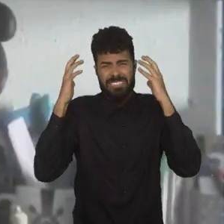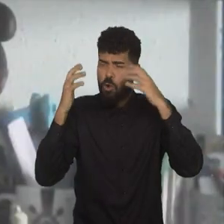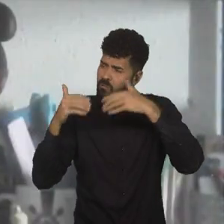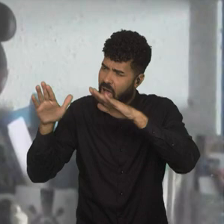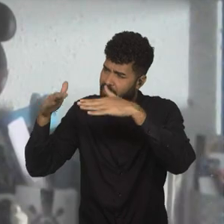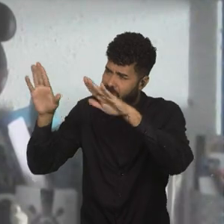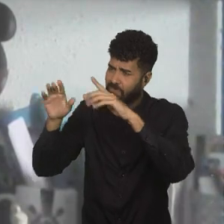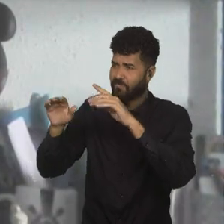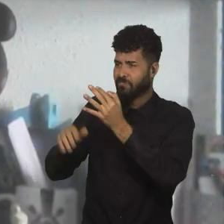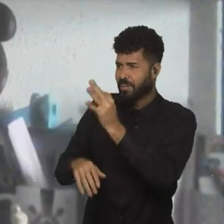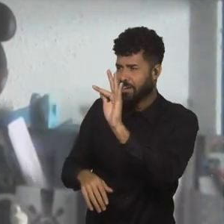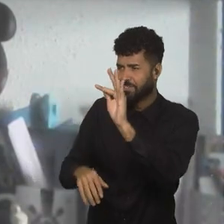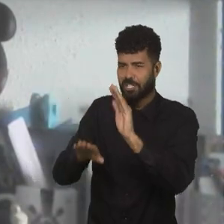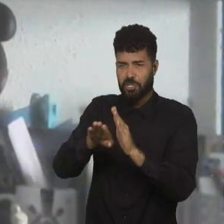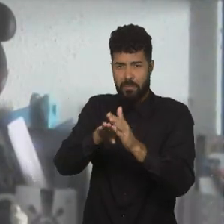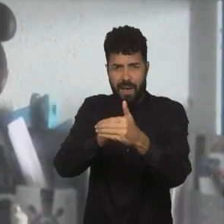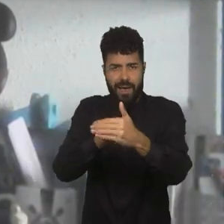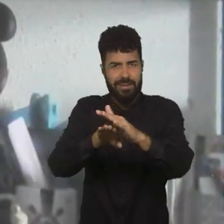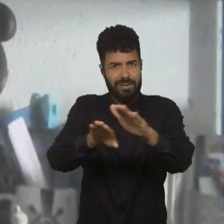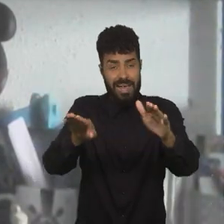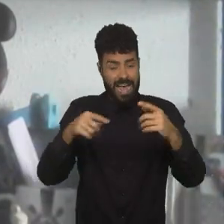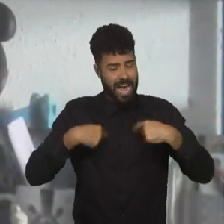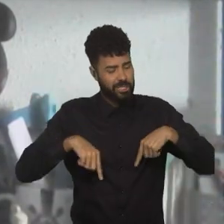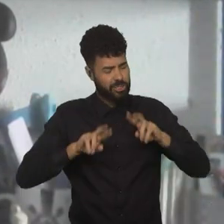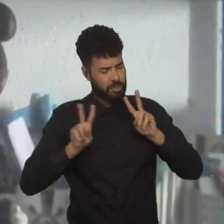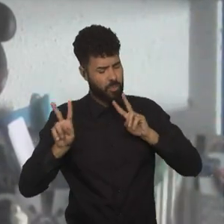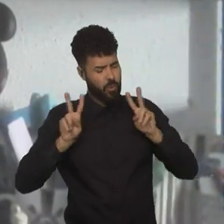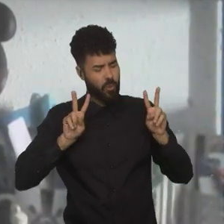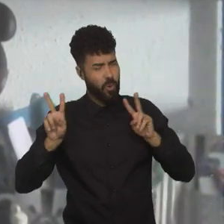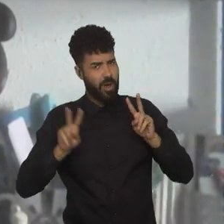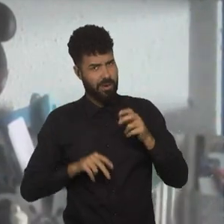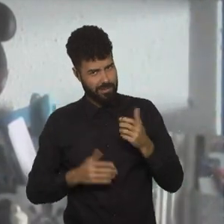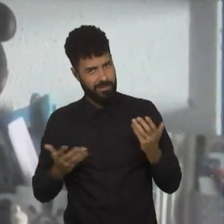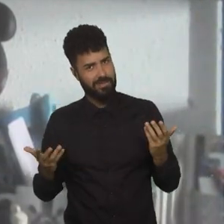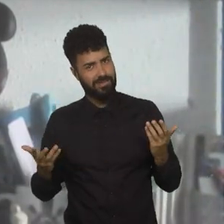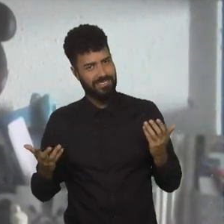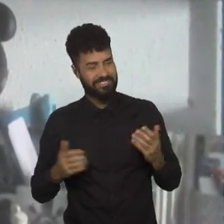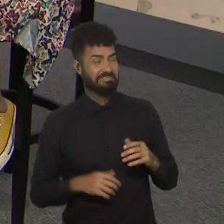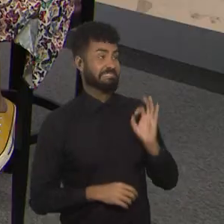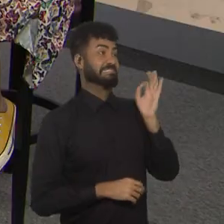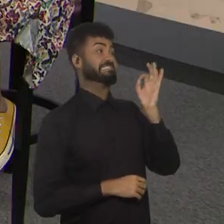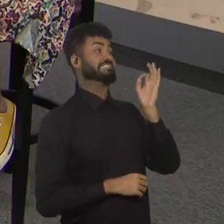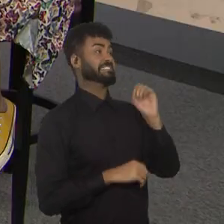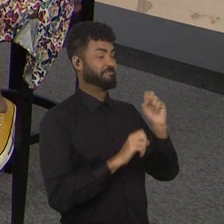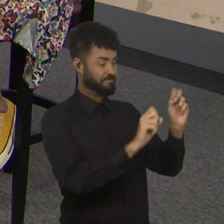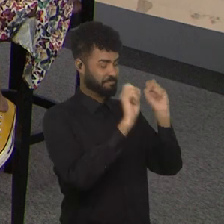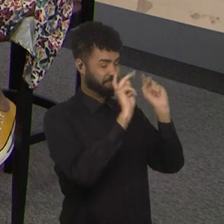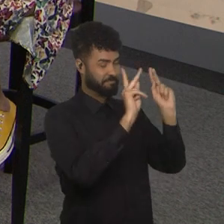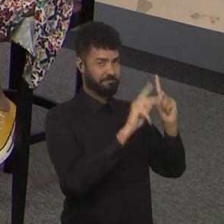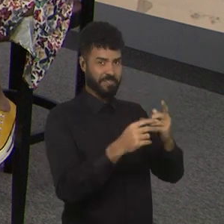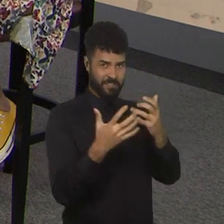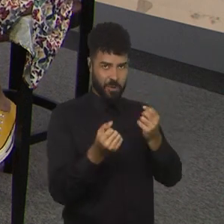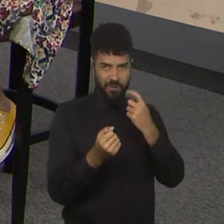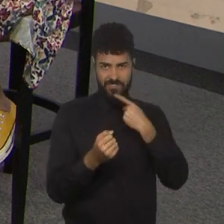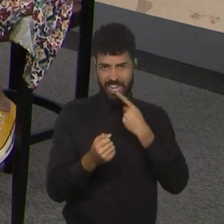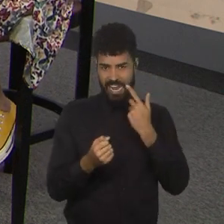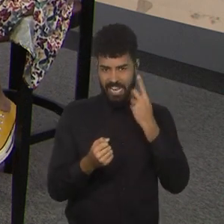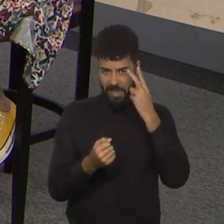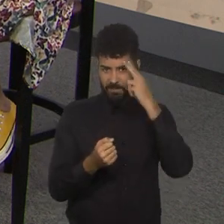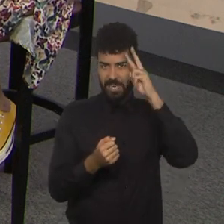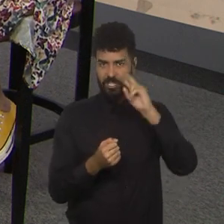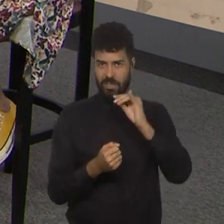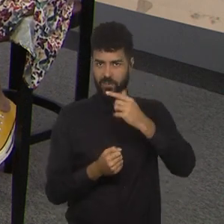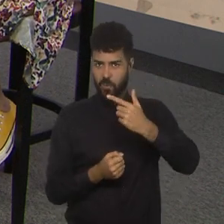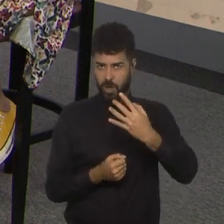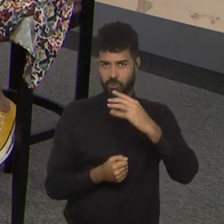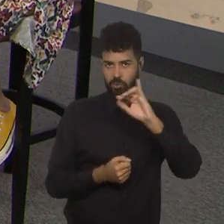Jamaica, para a gente não, a gente está de boa, você também, muito bem, dito isso, vamos então relembrar aqui, dia 24 de julho, o Brasil